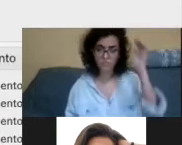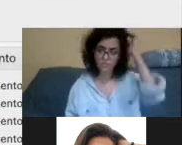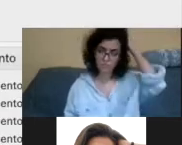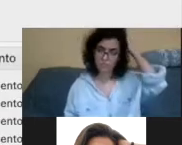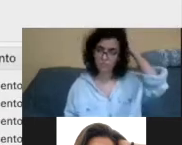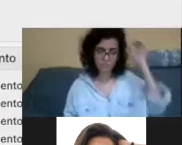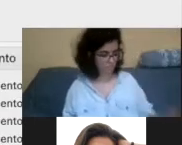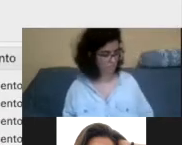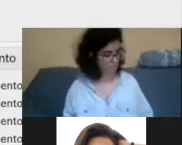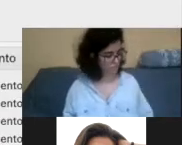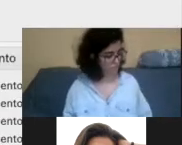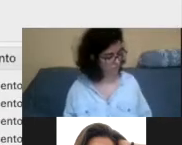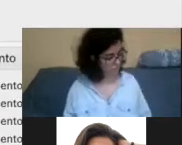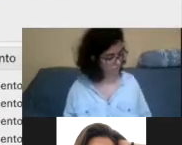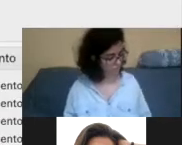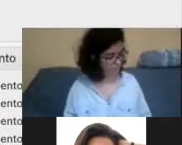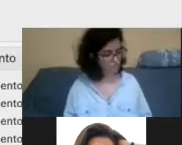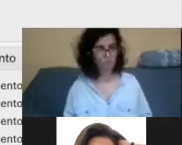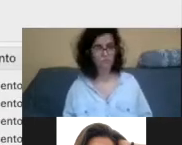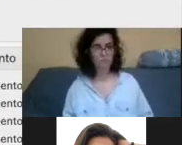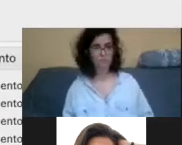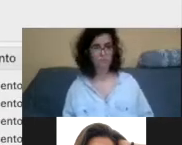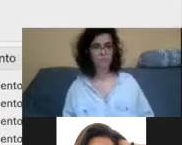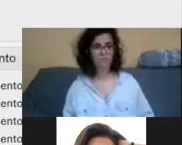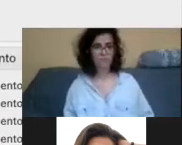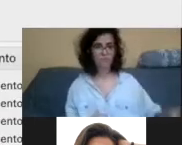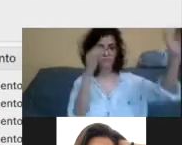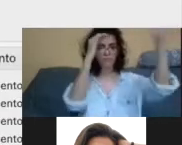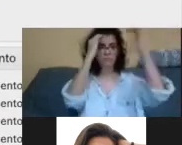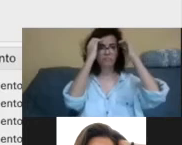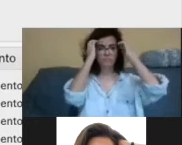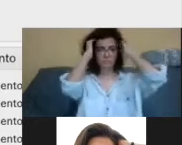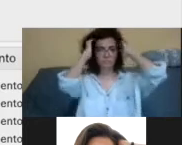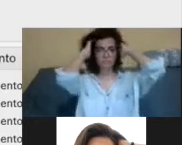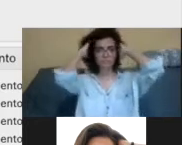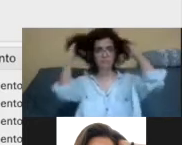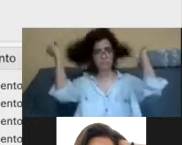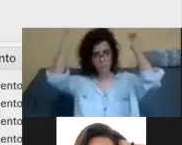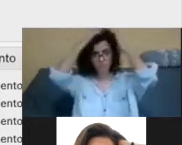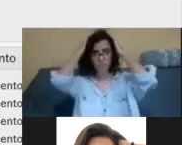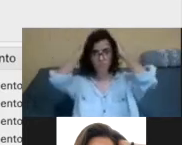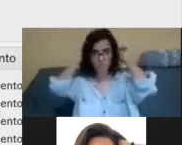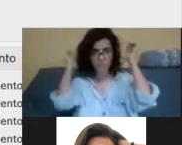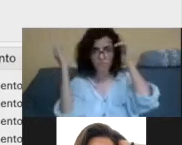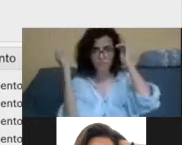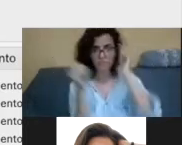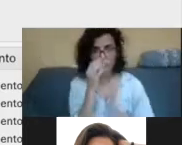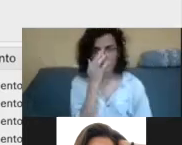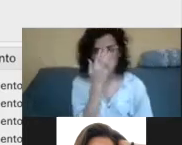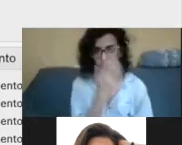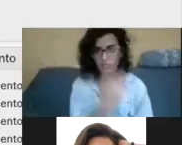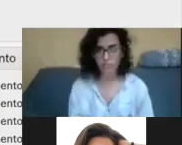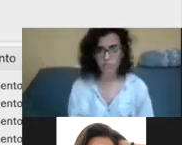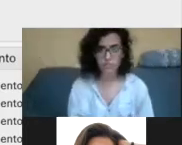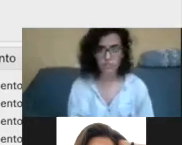Hein, Sabrina? Como é que a gente está de tempo? Não, a gente tem tem bastante ainda. Ótimo. Para depois liberar 30